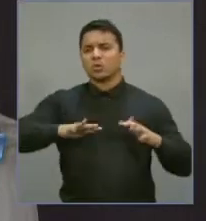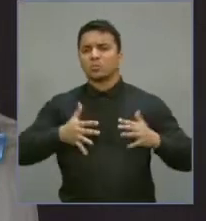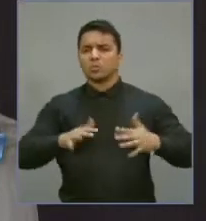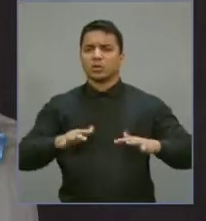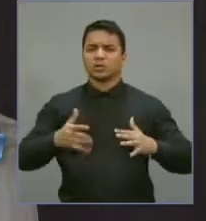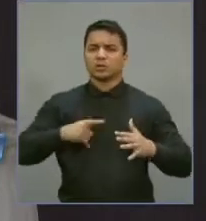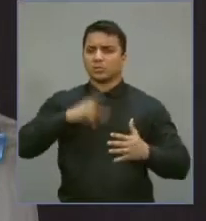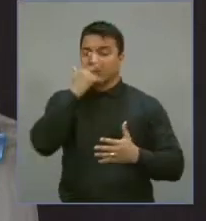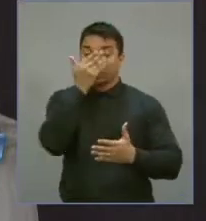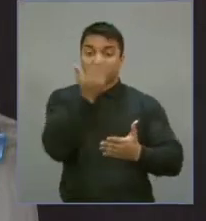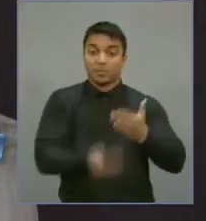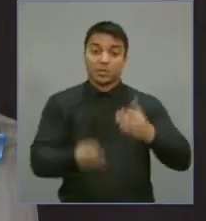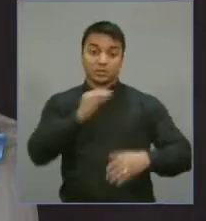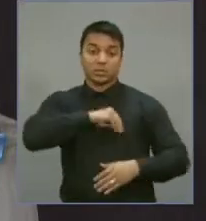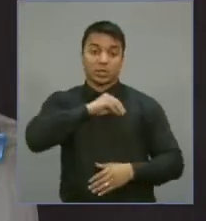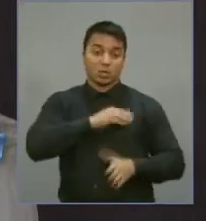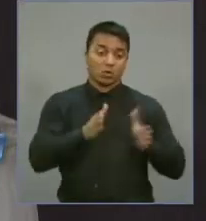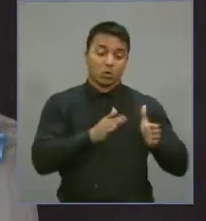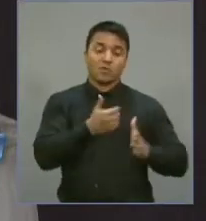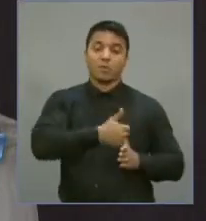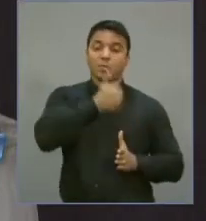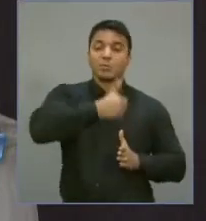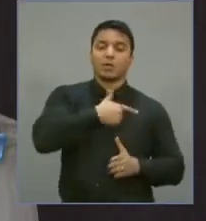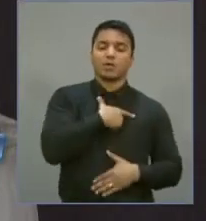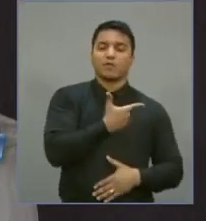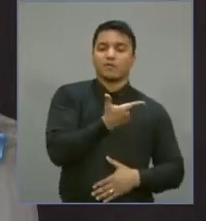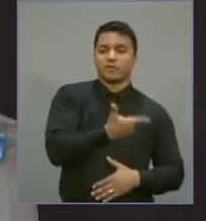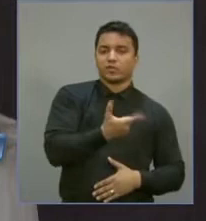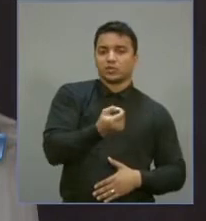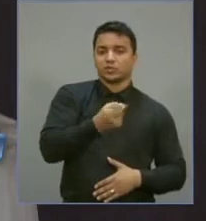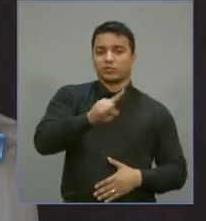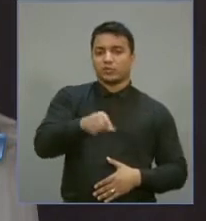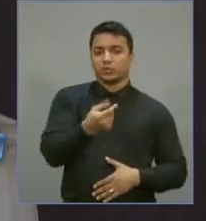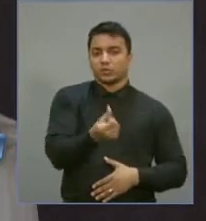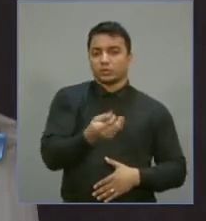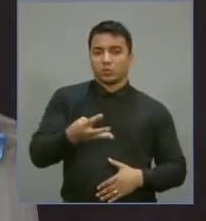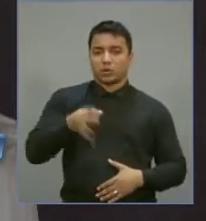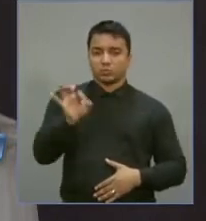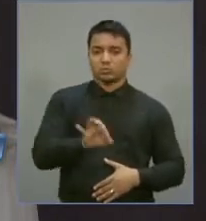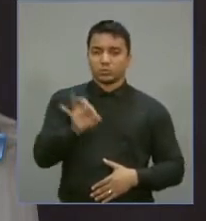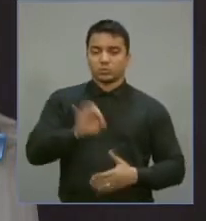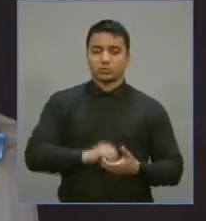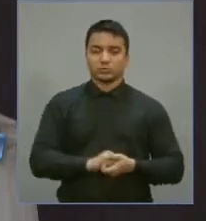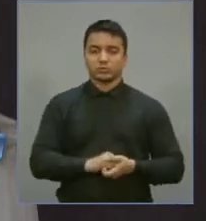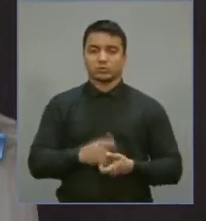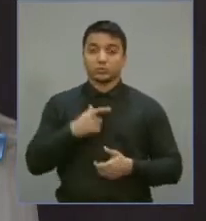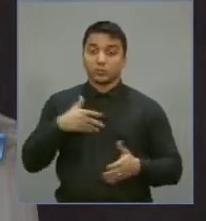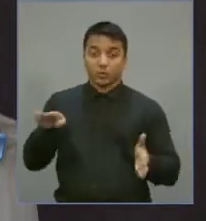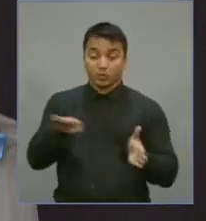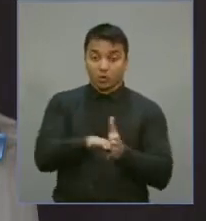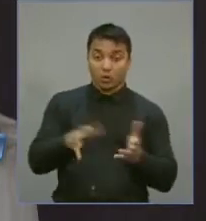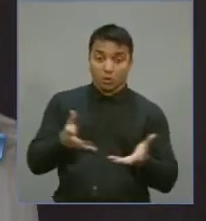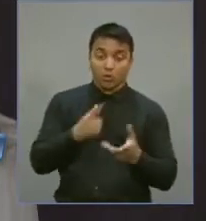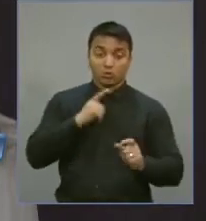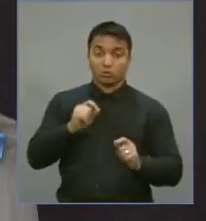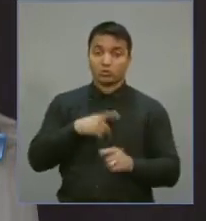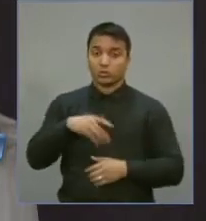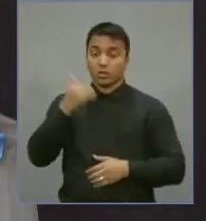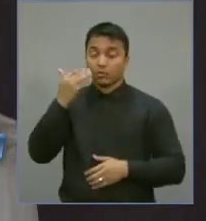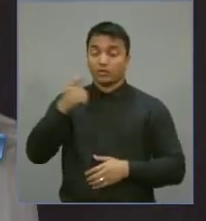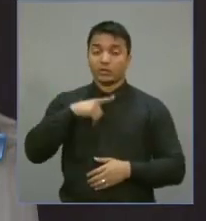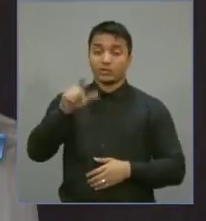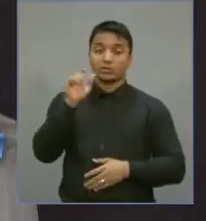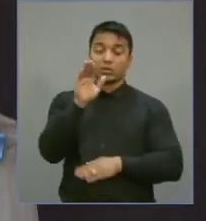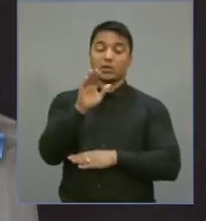uma perda salarial no primeiro governo Camilo Santana de 20,64%. Eu estou vindo agora da frente do Palácio da